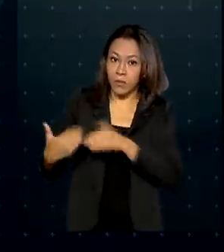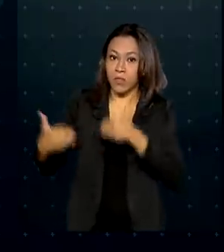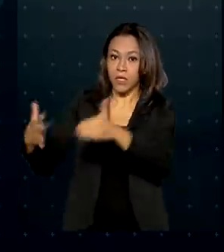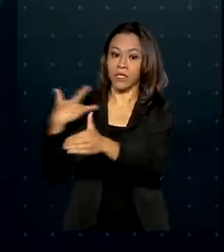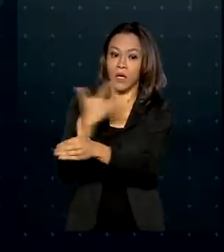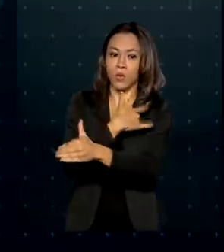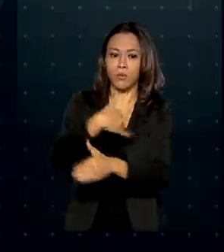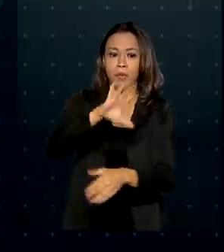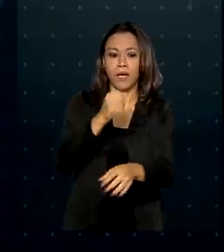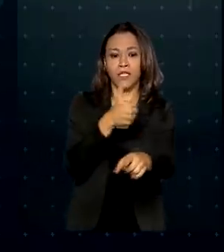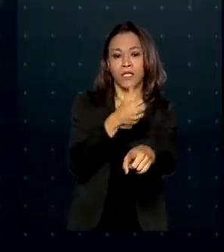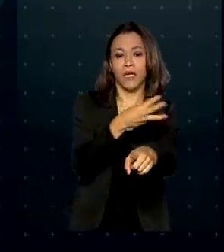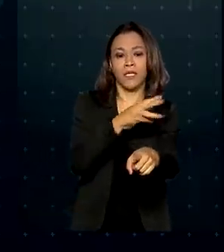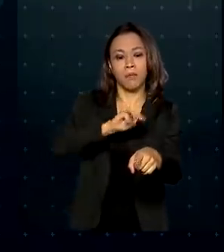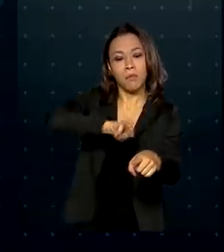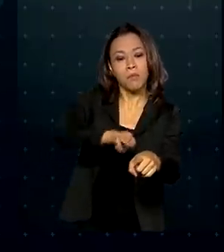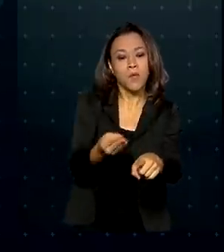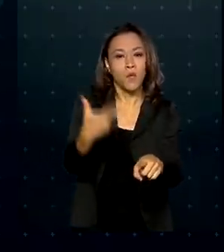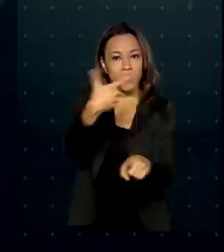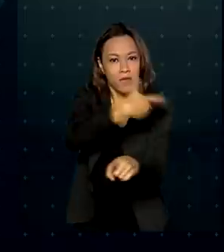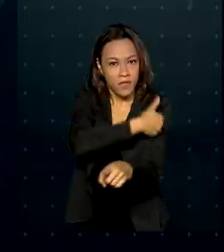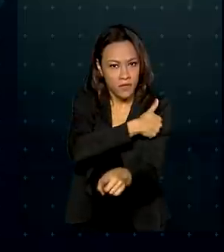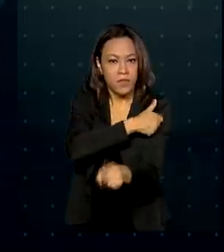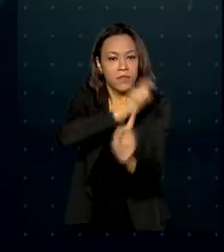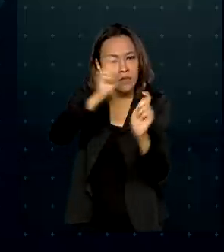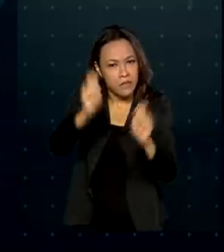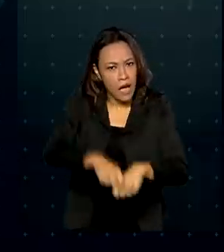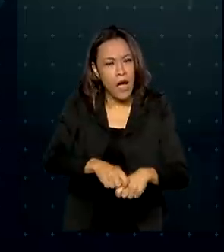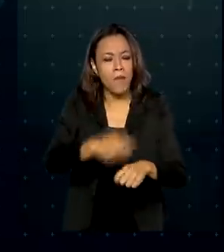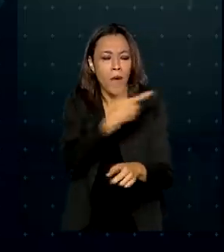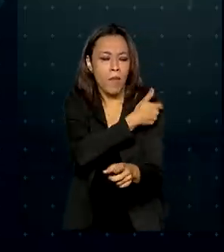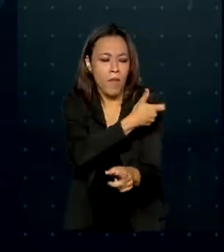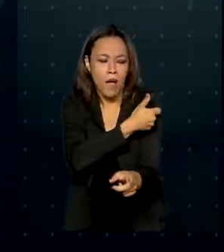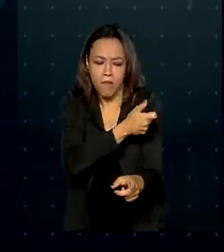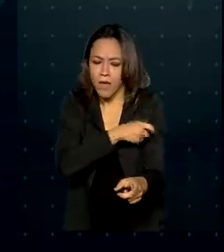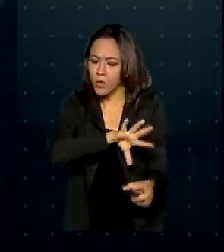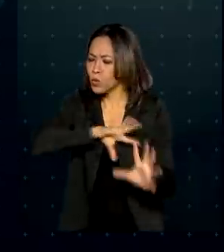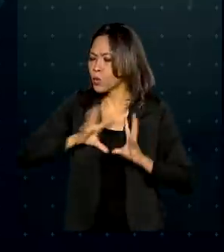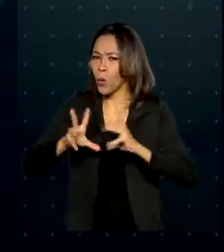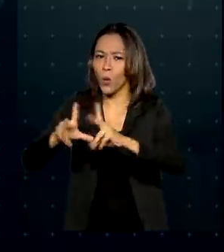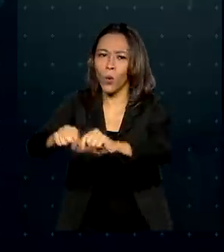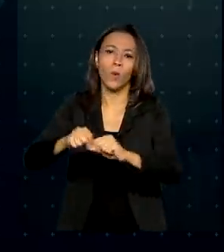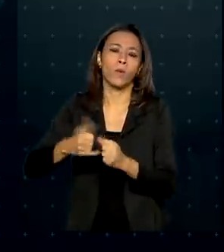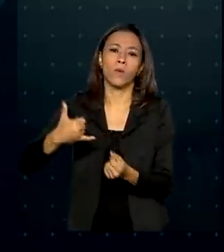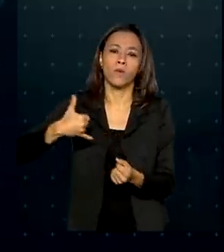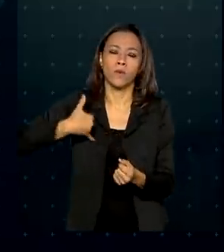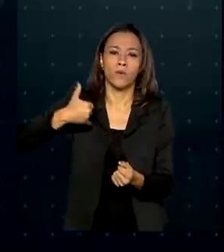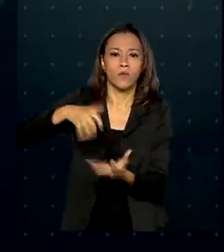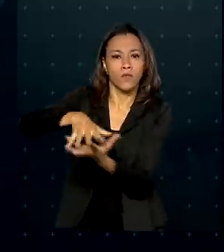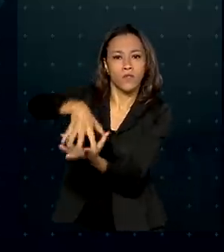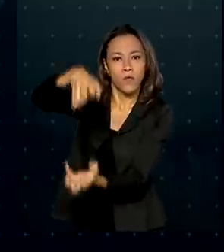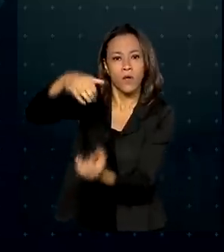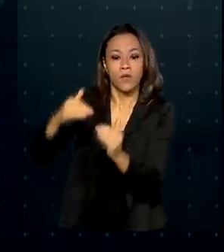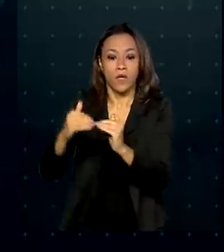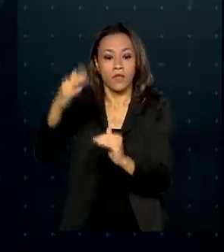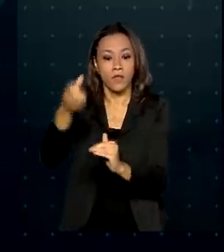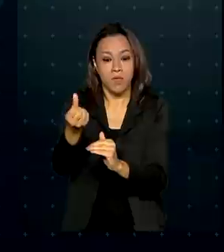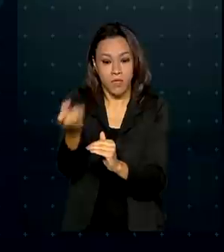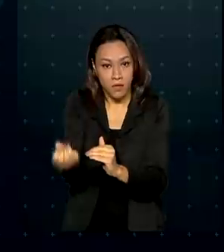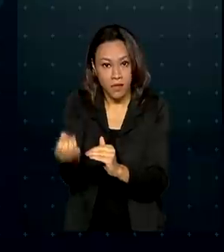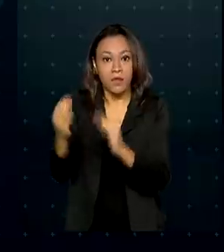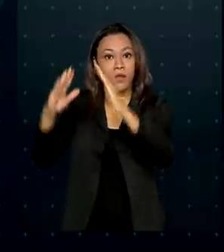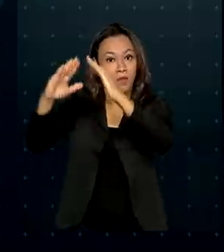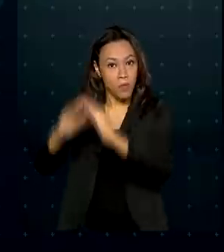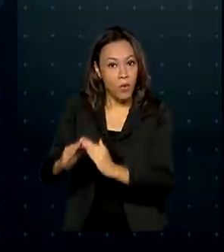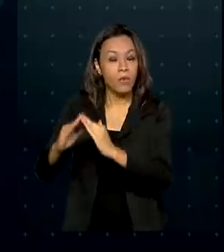milhões de vacinas, o suficiente para imunizar todos os idosos de 60 anos ou mais institucionalizados, e outras